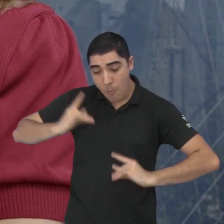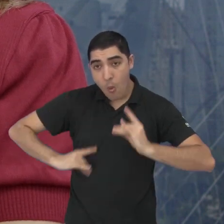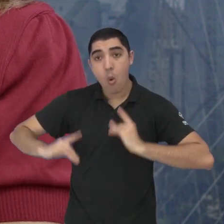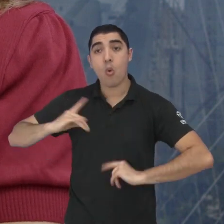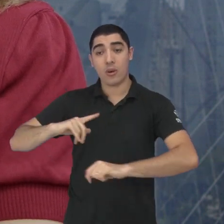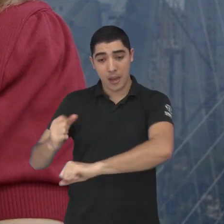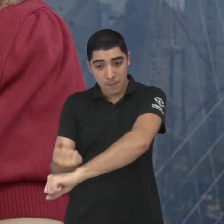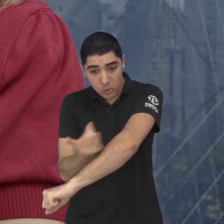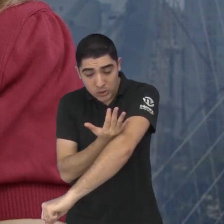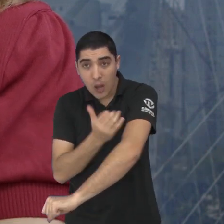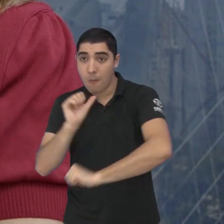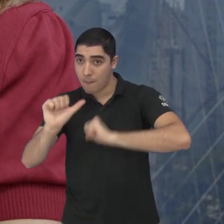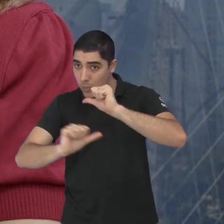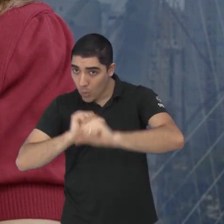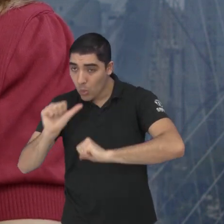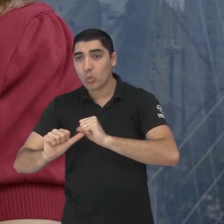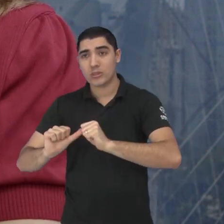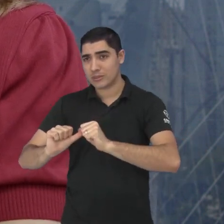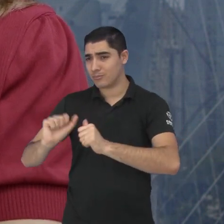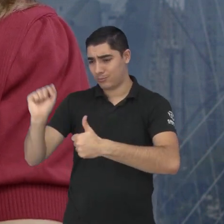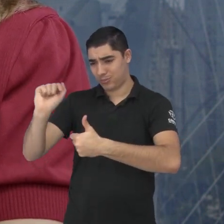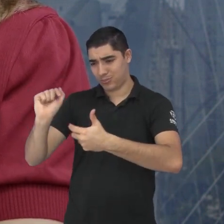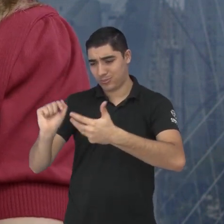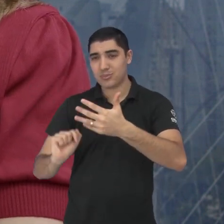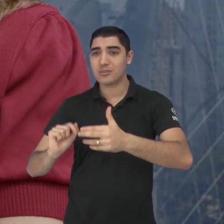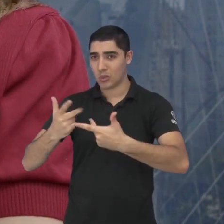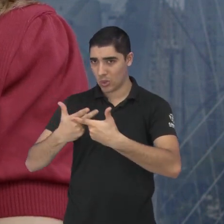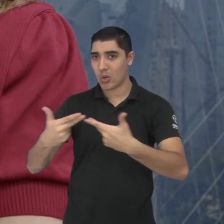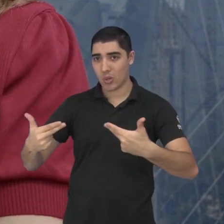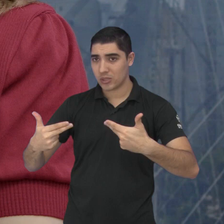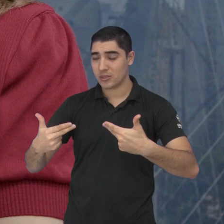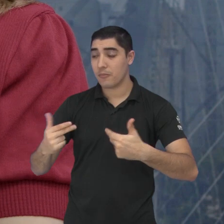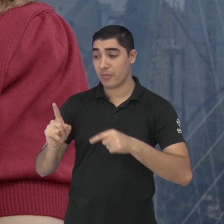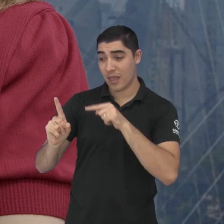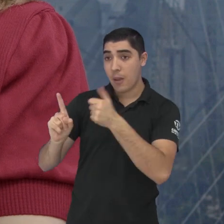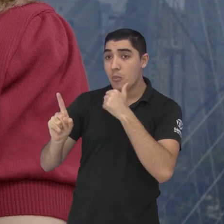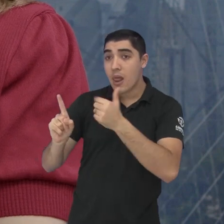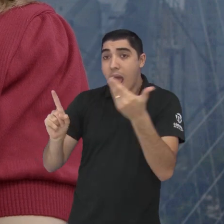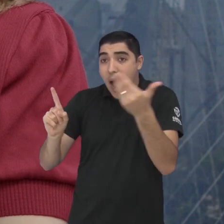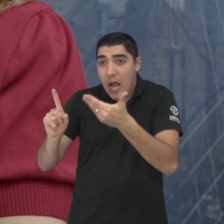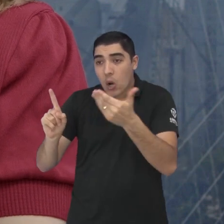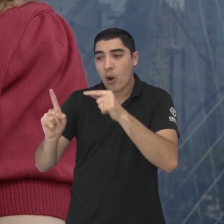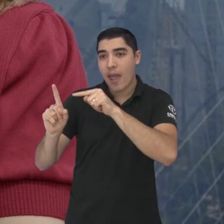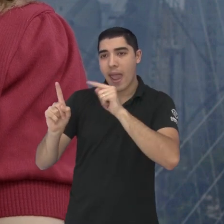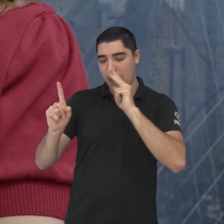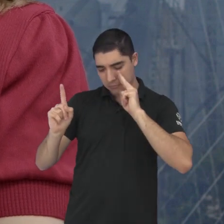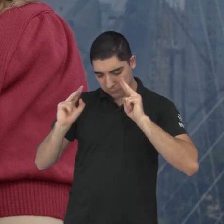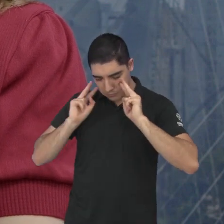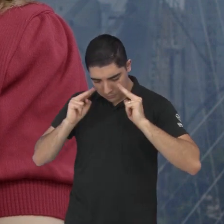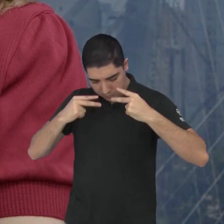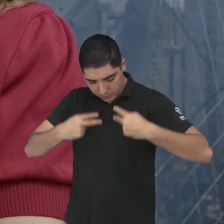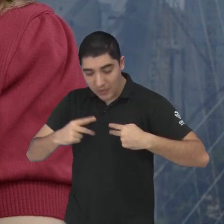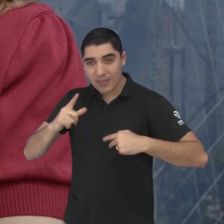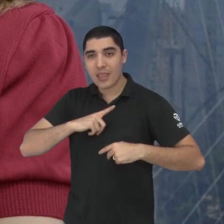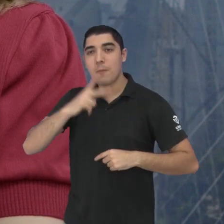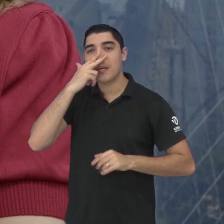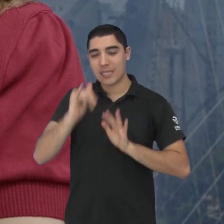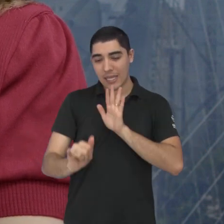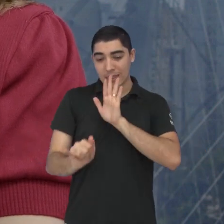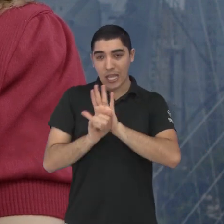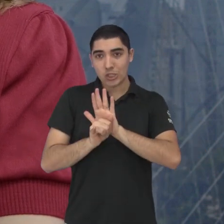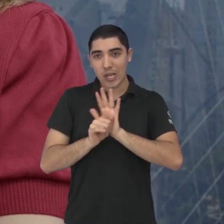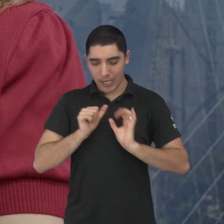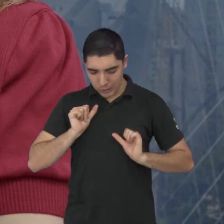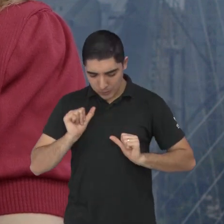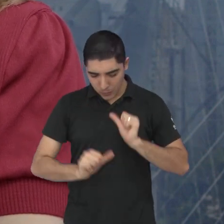hormonal, mas como emocional, que impacta efetivamente na vida dessa mulher. Essa forma como ela vai se ver a partir de agora, né? Essa